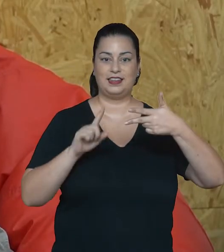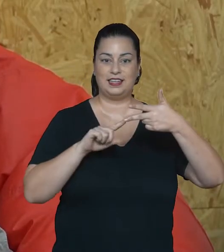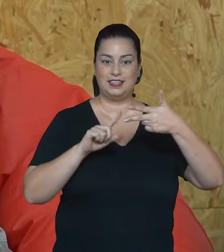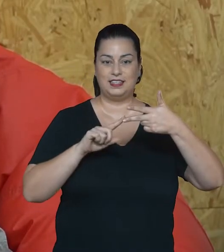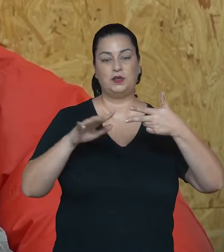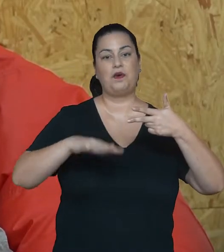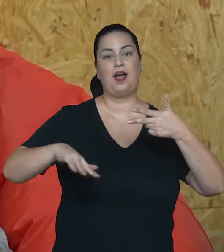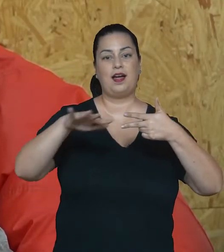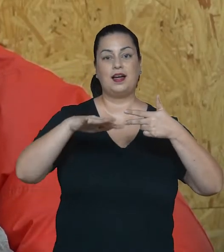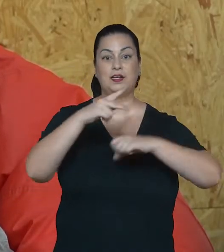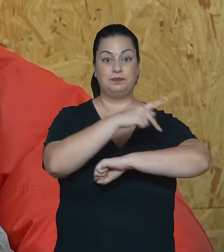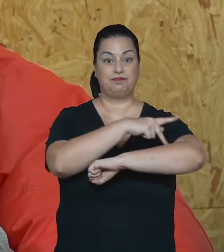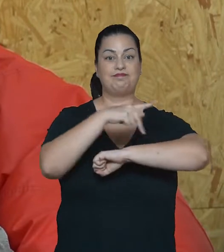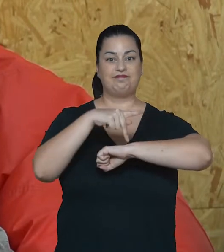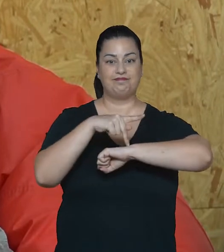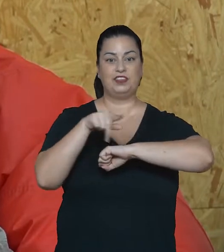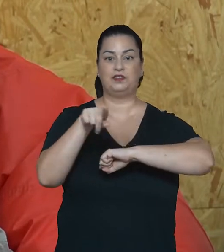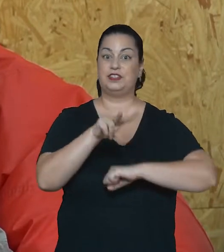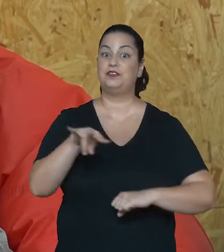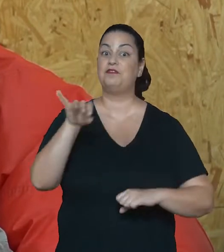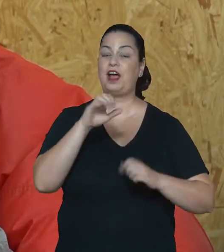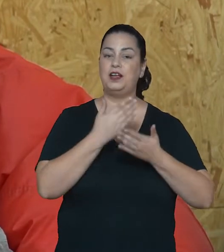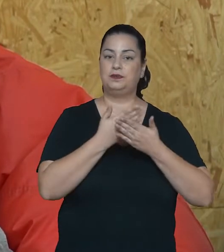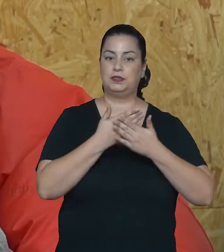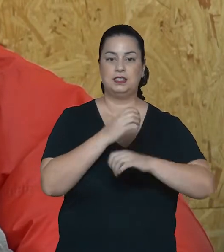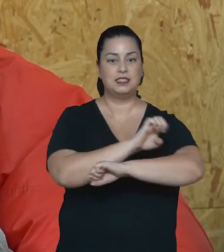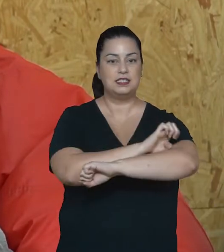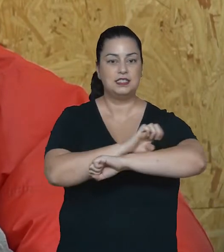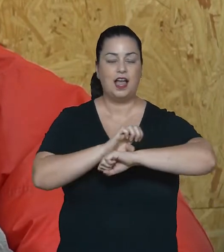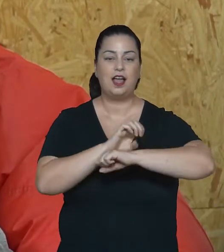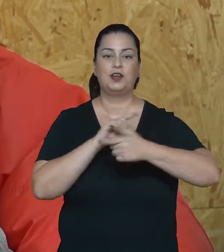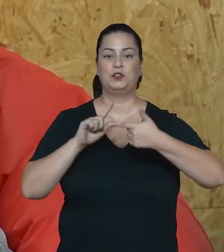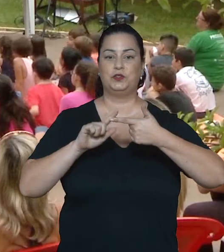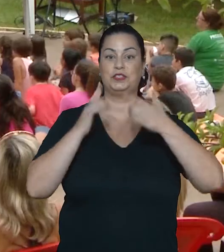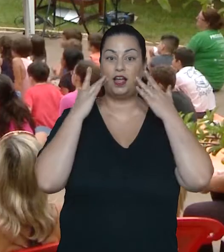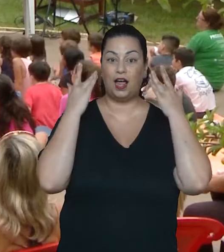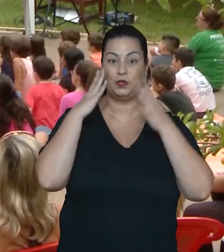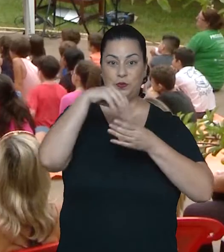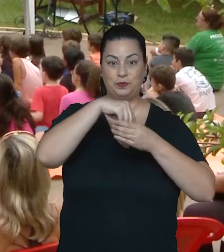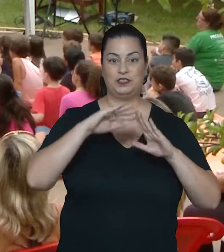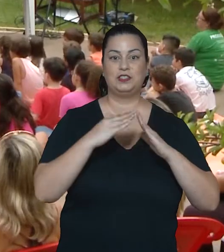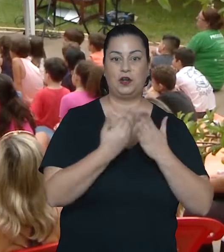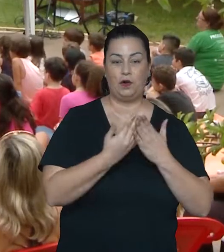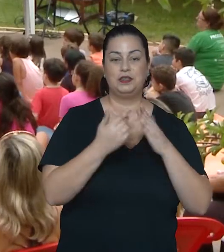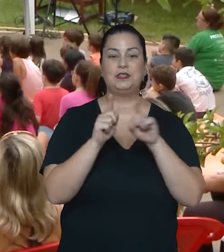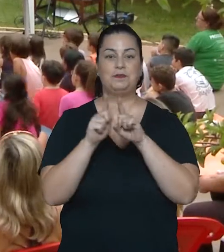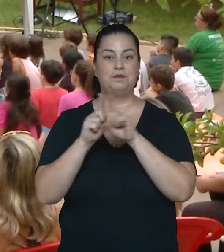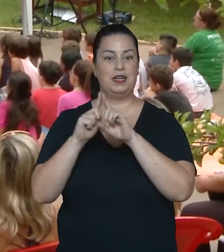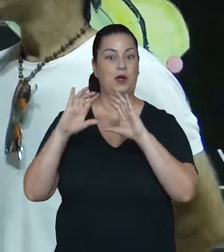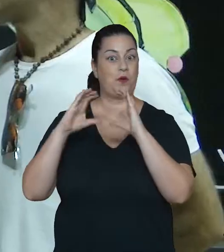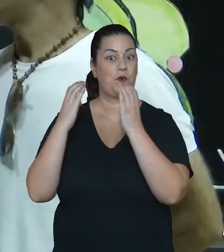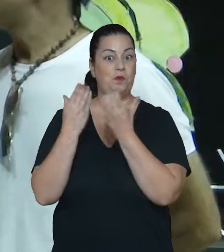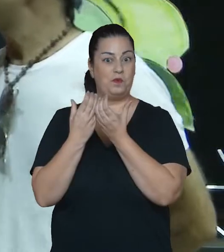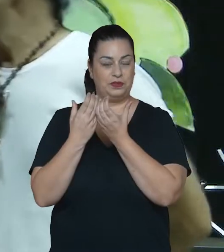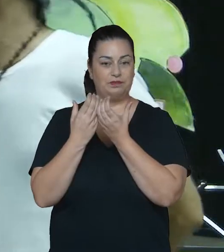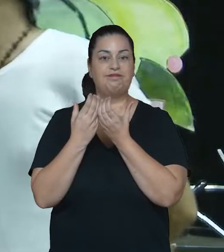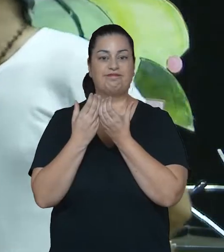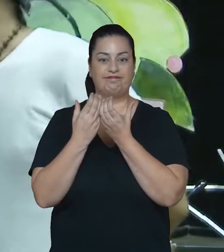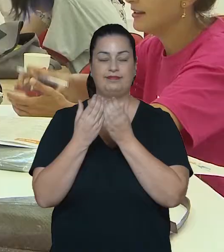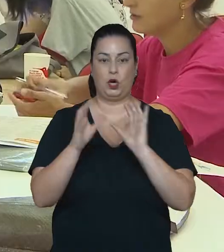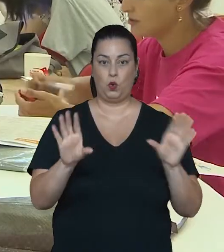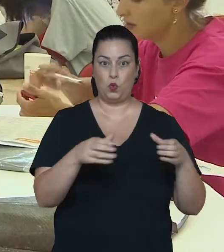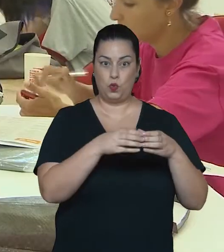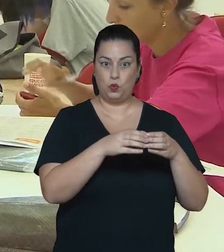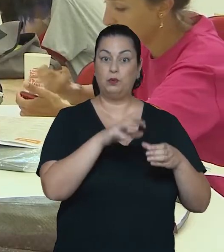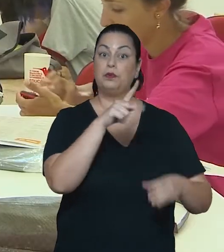terceiro, na área da pedagogia, é oferecido estágios, teatro em escola e em comunidade.